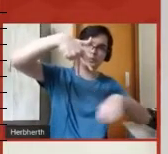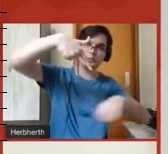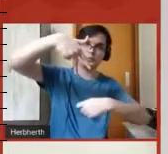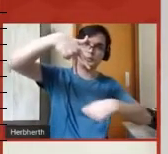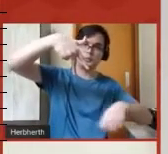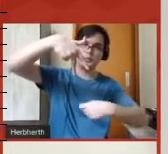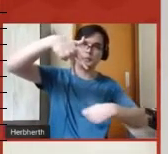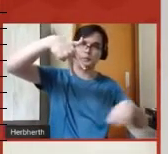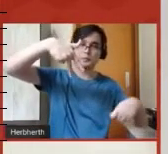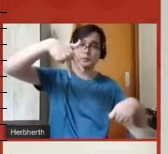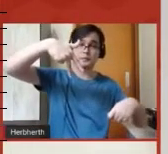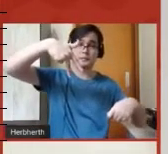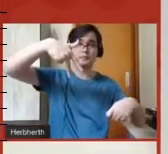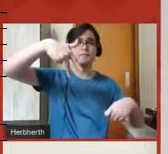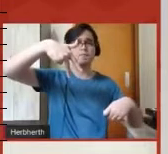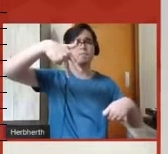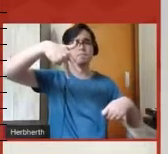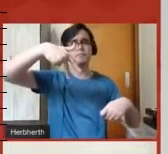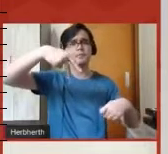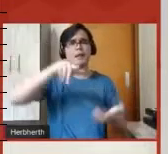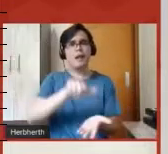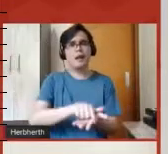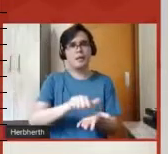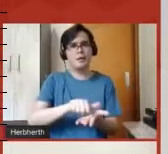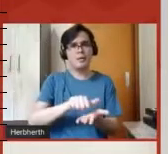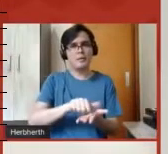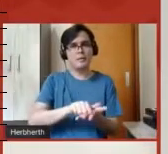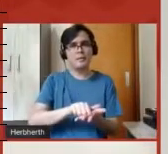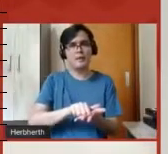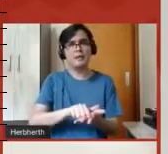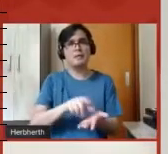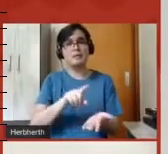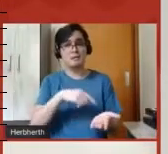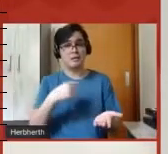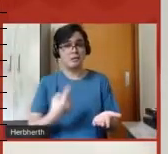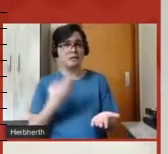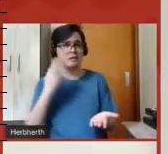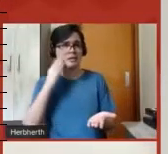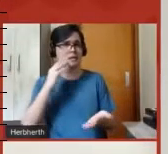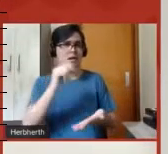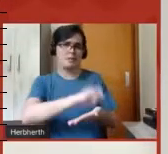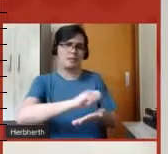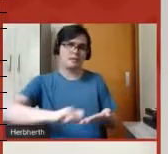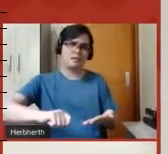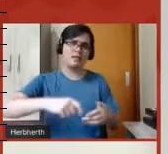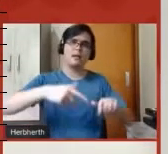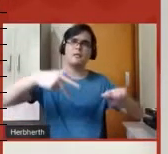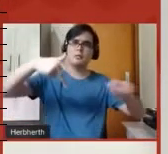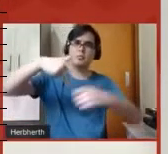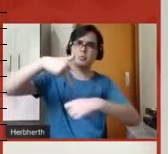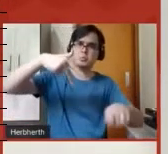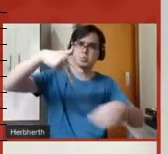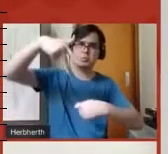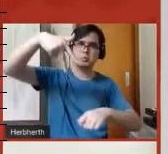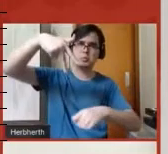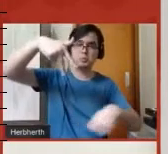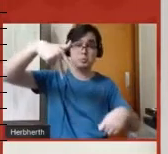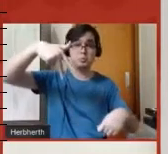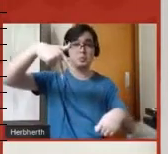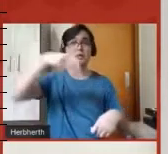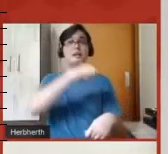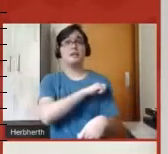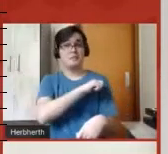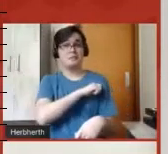transmite é a imagem ali da folha de papel na qual a gente escreve ali e o aluno consegue enxergar. É bem